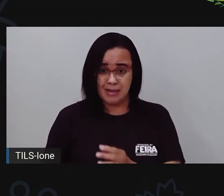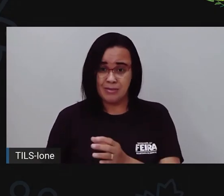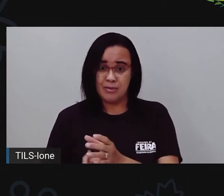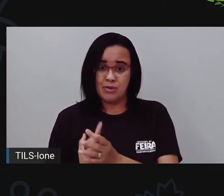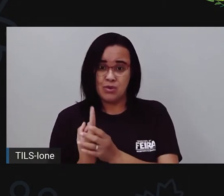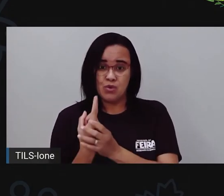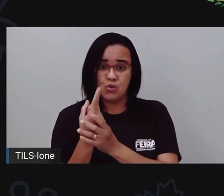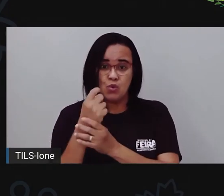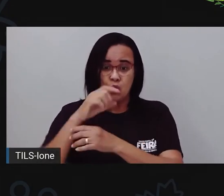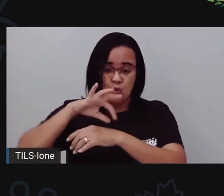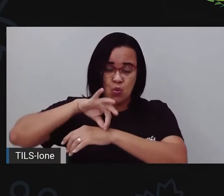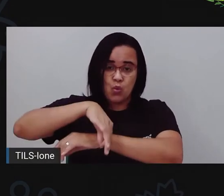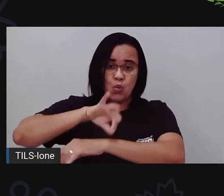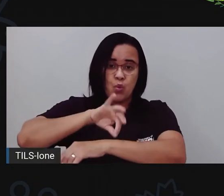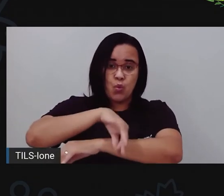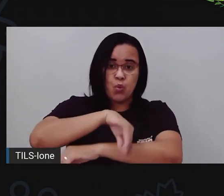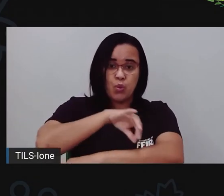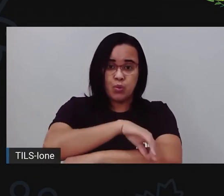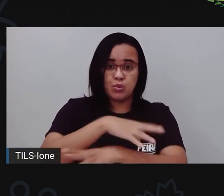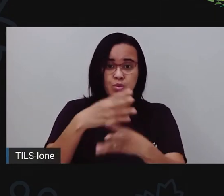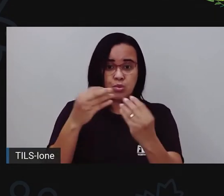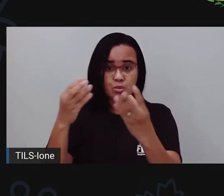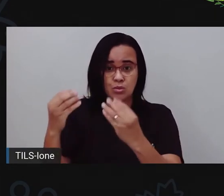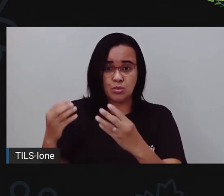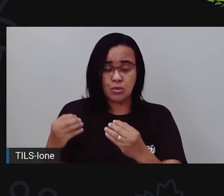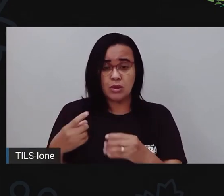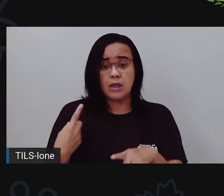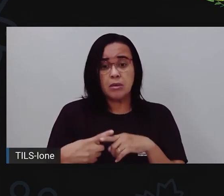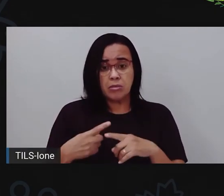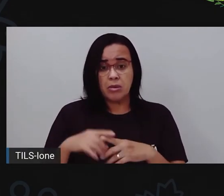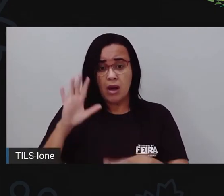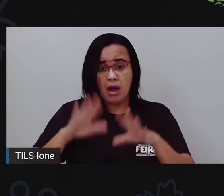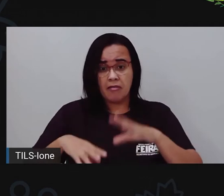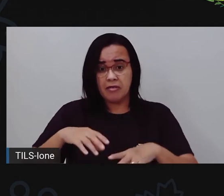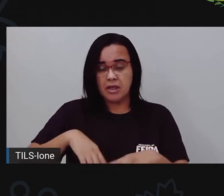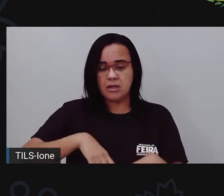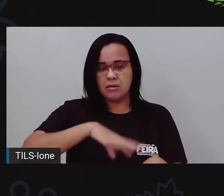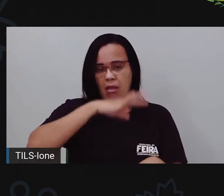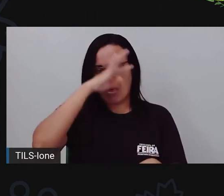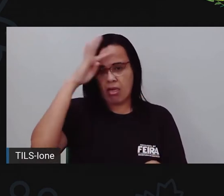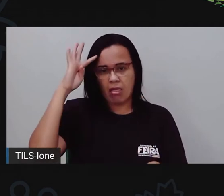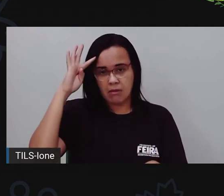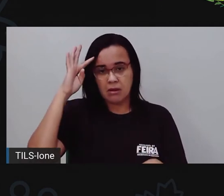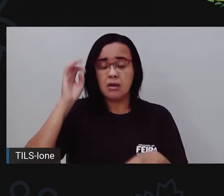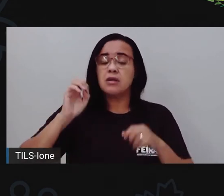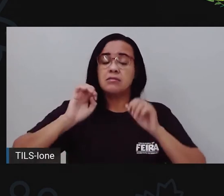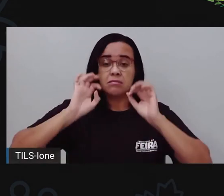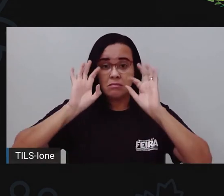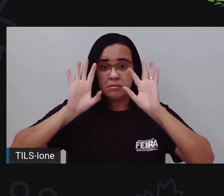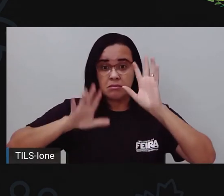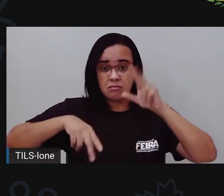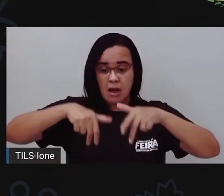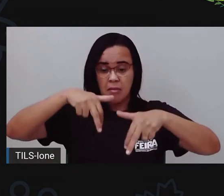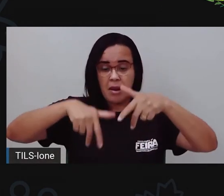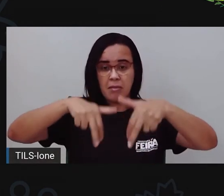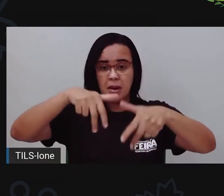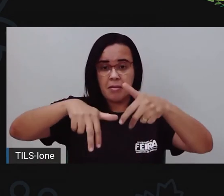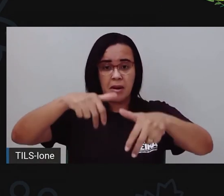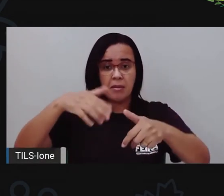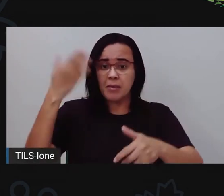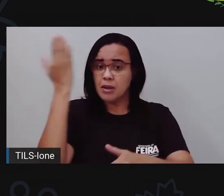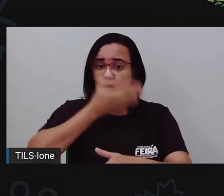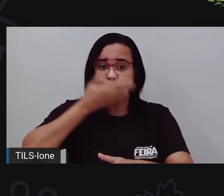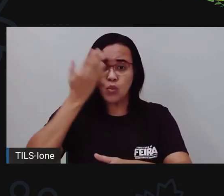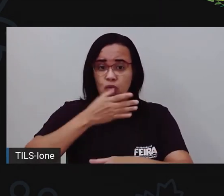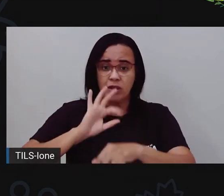provavelmente estava andando na casa da formiga, né? A abelha, por exemplo. Às vezes, tem tipo de abelha que